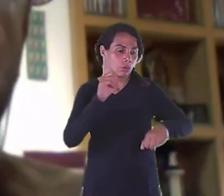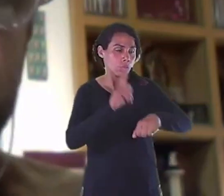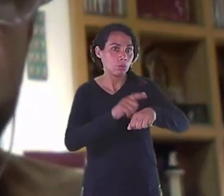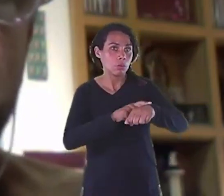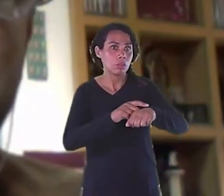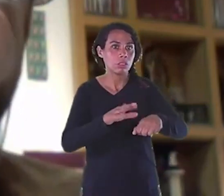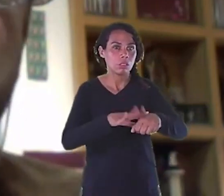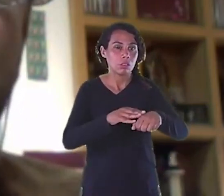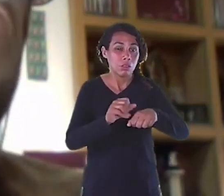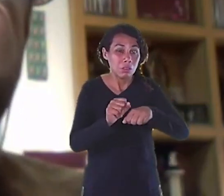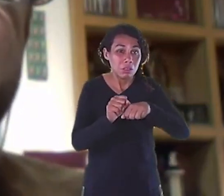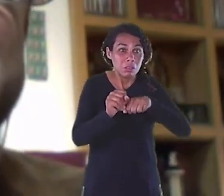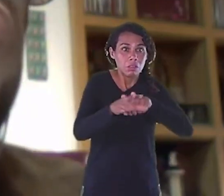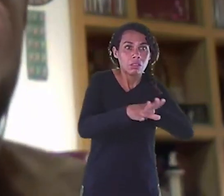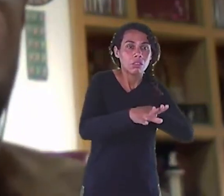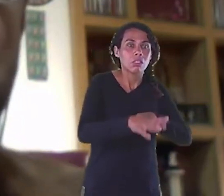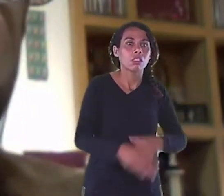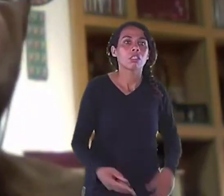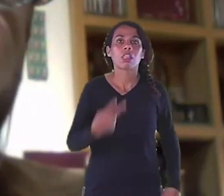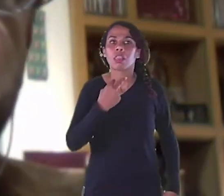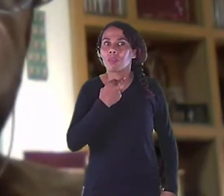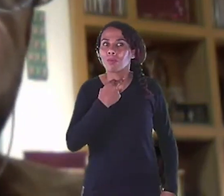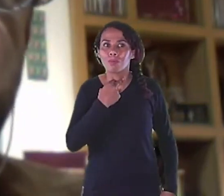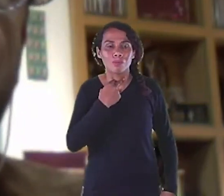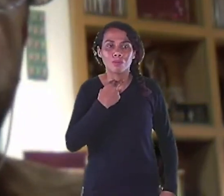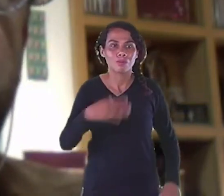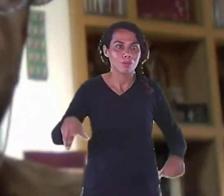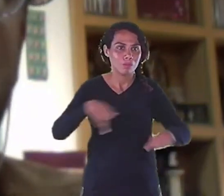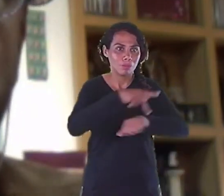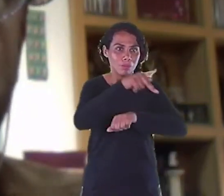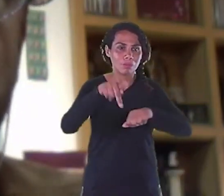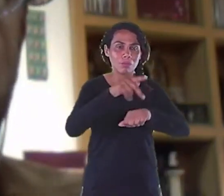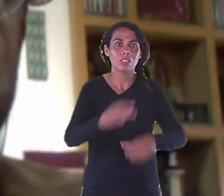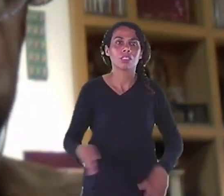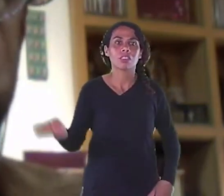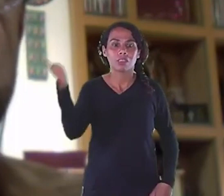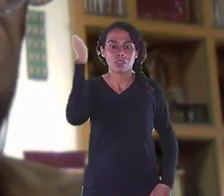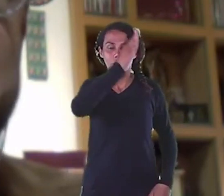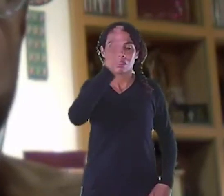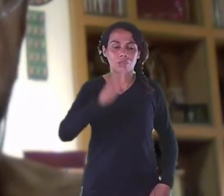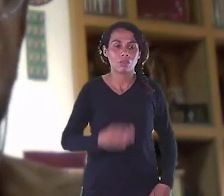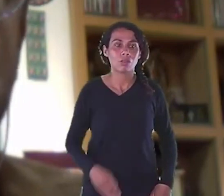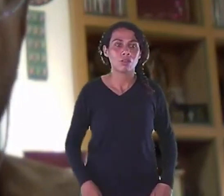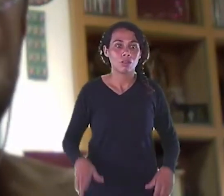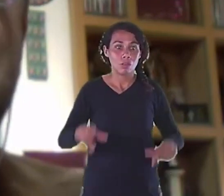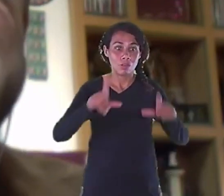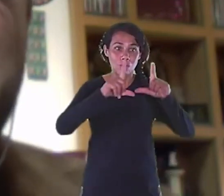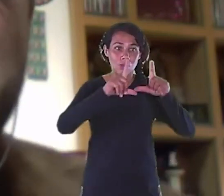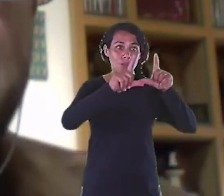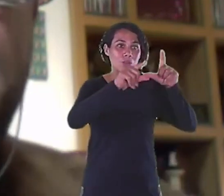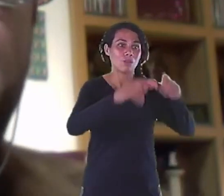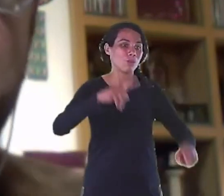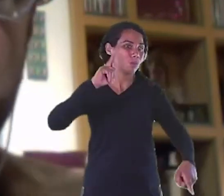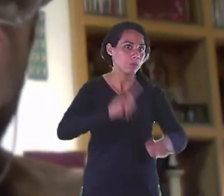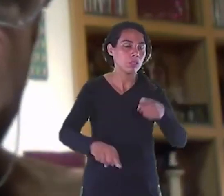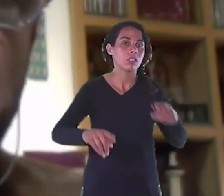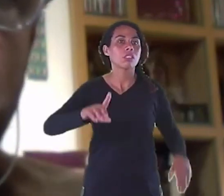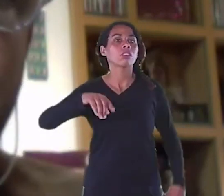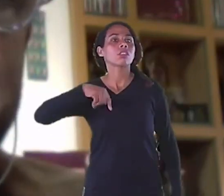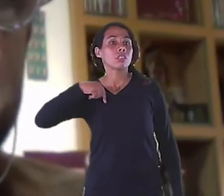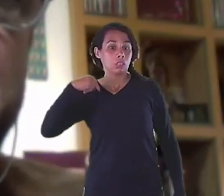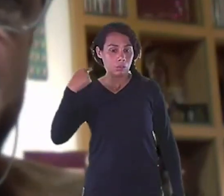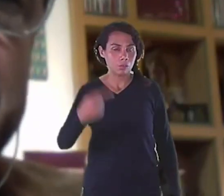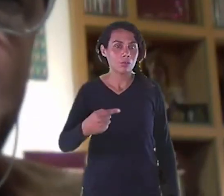pessoa Que curou No hospital Ele estava ainda Saindo do leito E a repórter Perguntou para ela E aí essa experiência Qual a sua mensagem Que fica